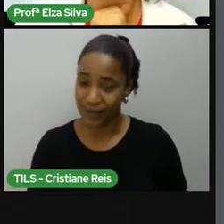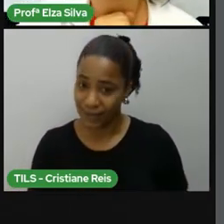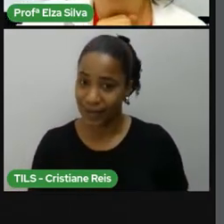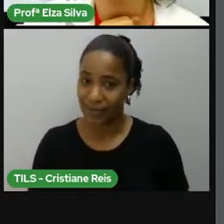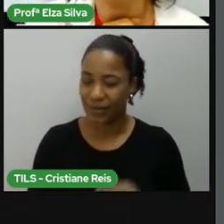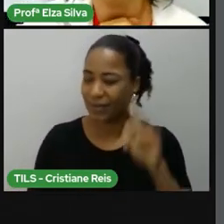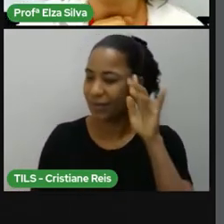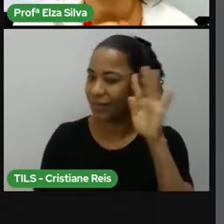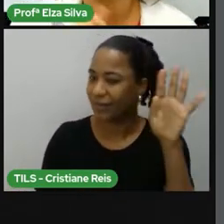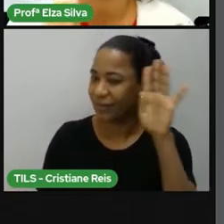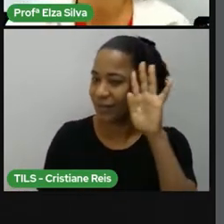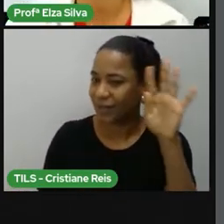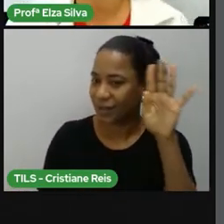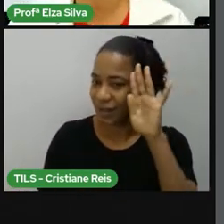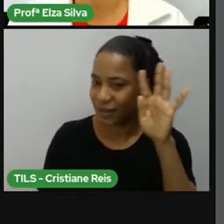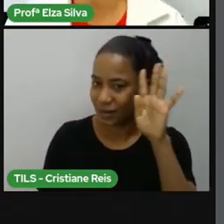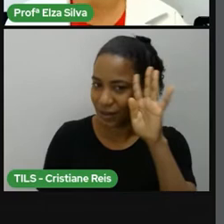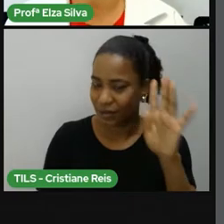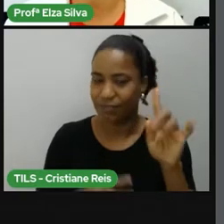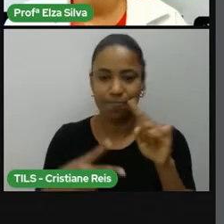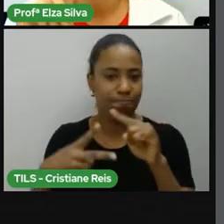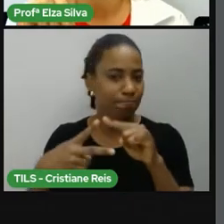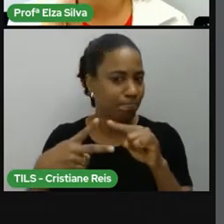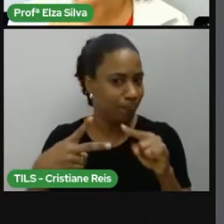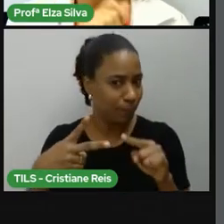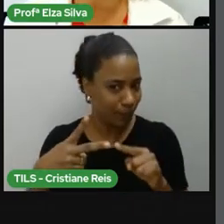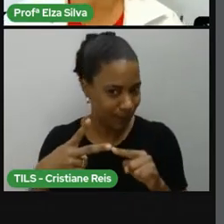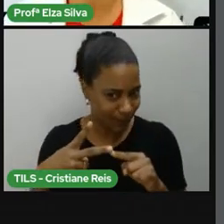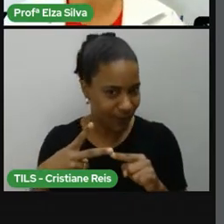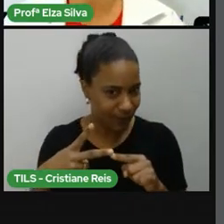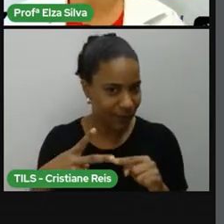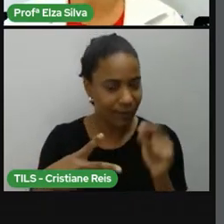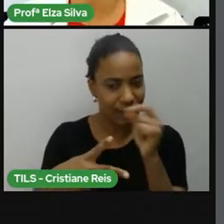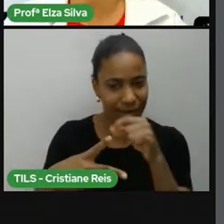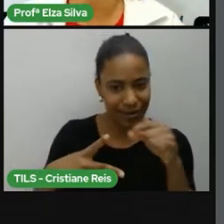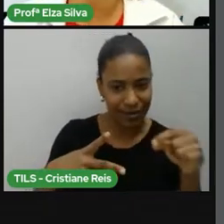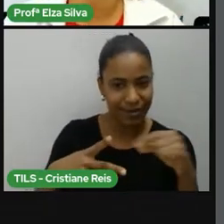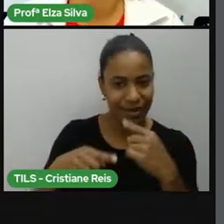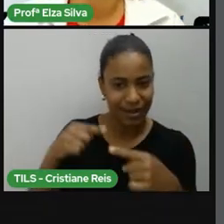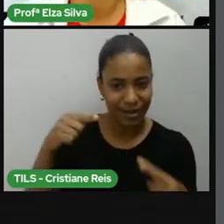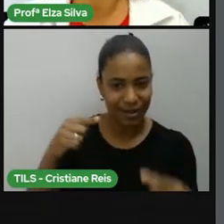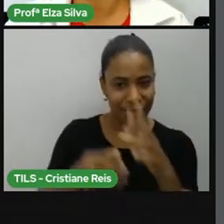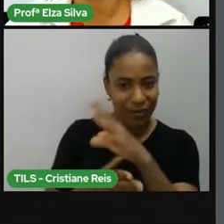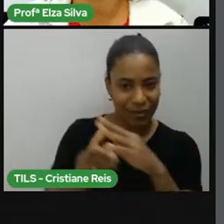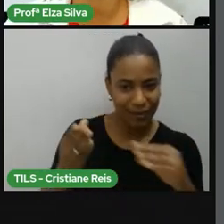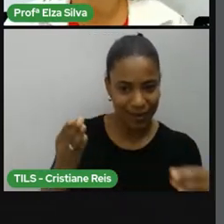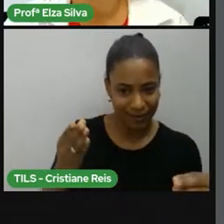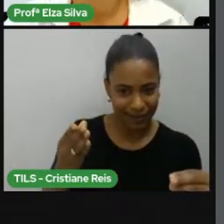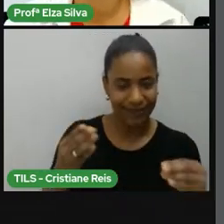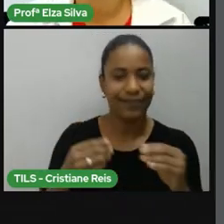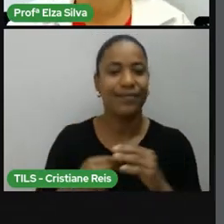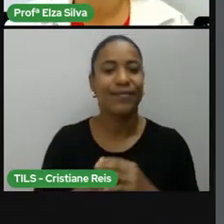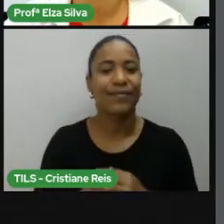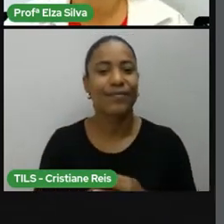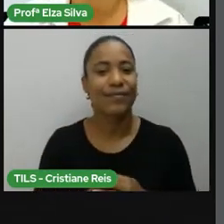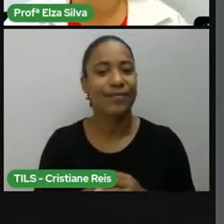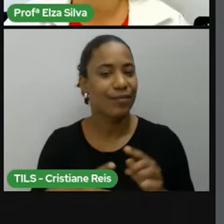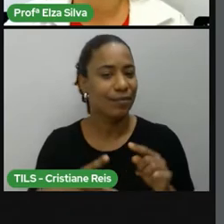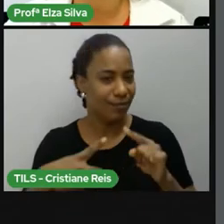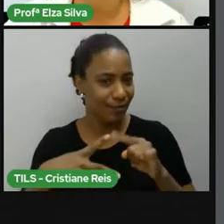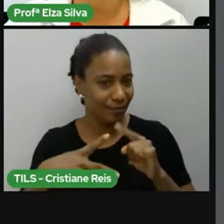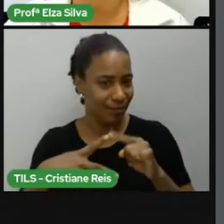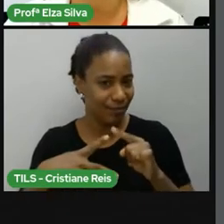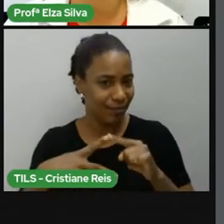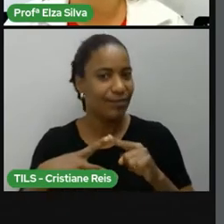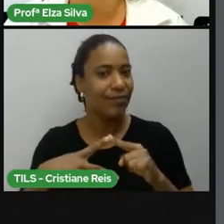refletir um pouco a partir desses questionamentos. Anote-os aí em seu caderno. Quem é Martin Luther